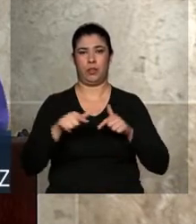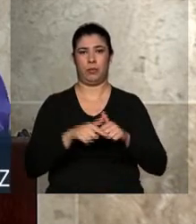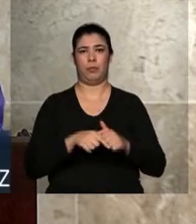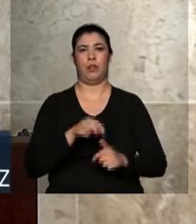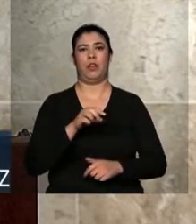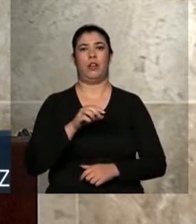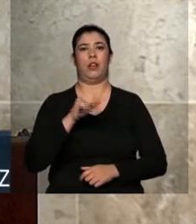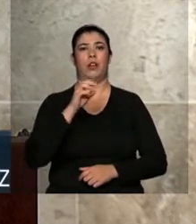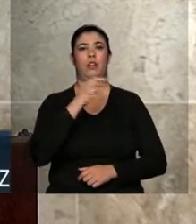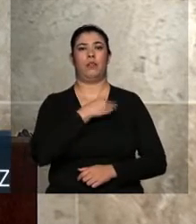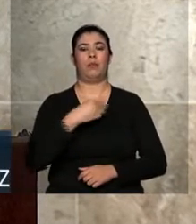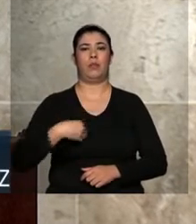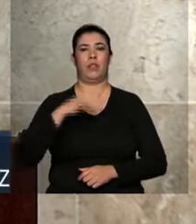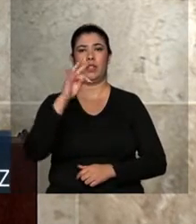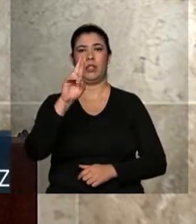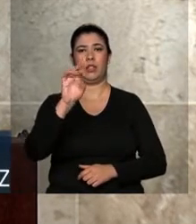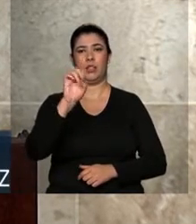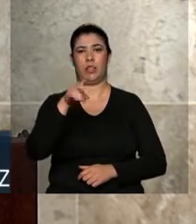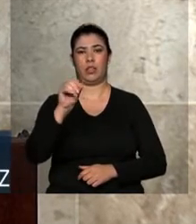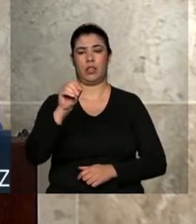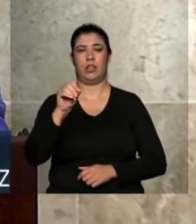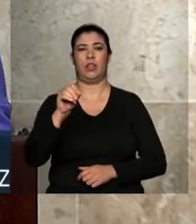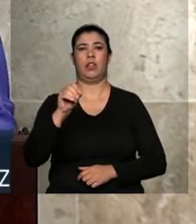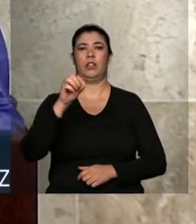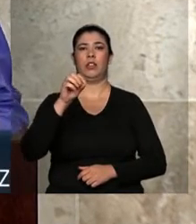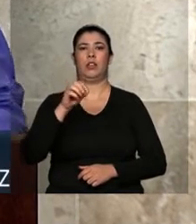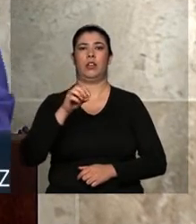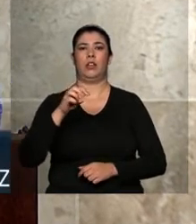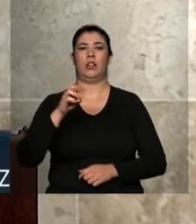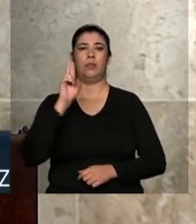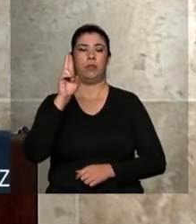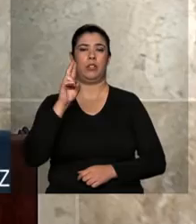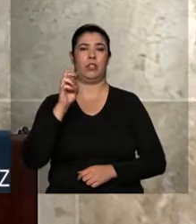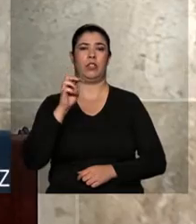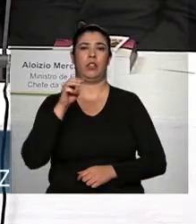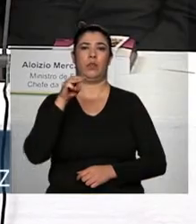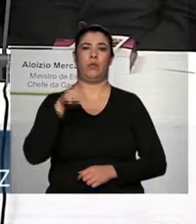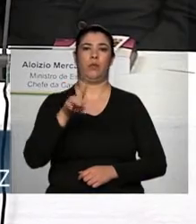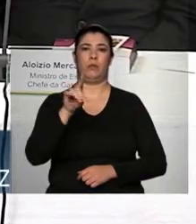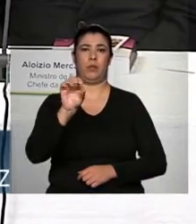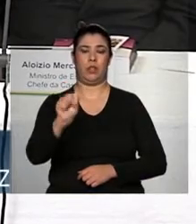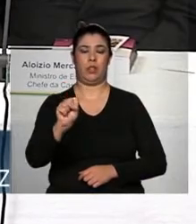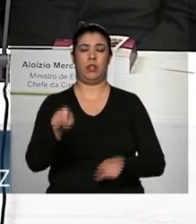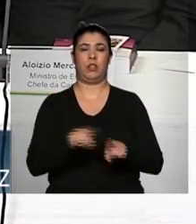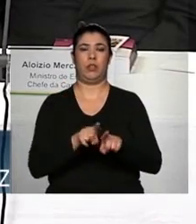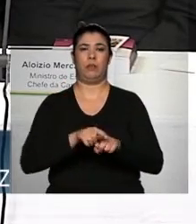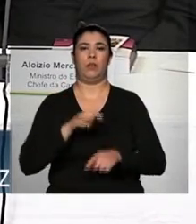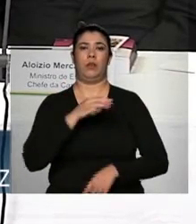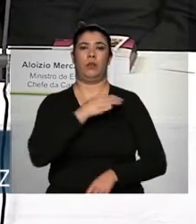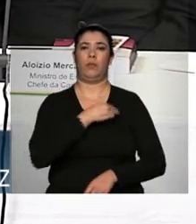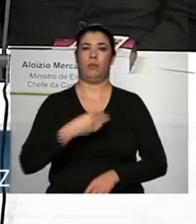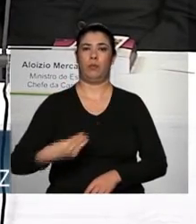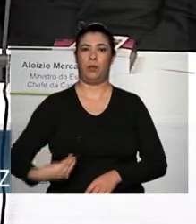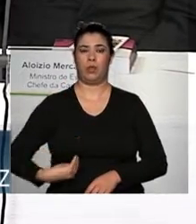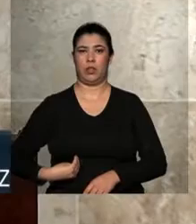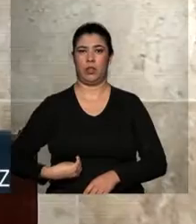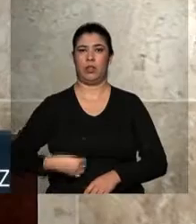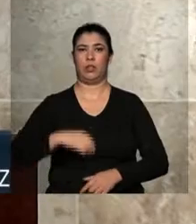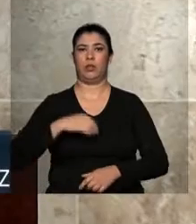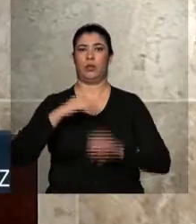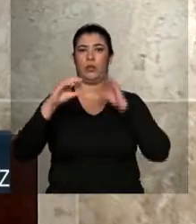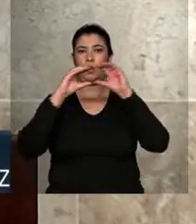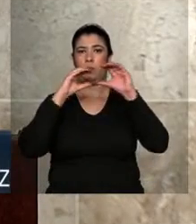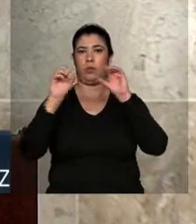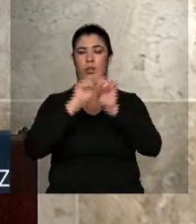Social e Combate à Fome. Queria cumprimentar também o ministro da Secretaria de Comunicação Social,